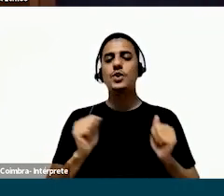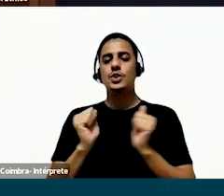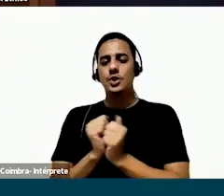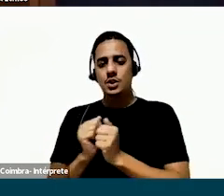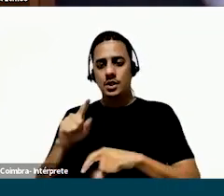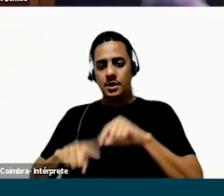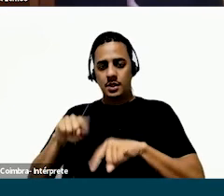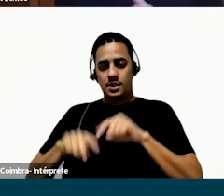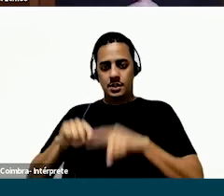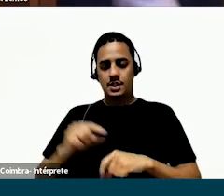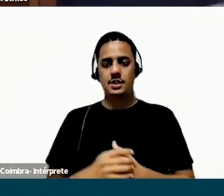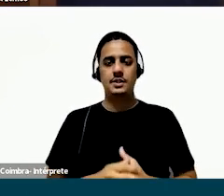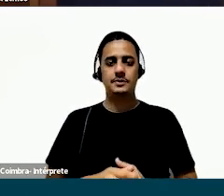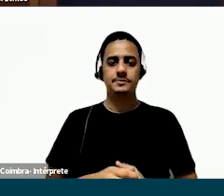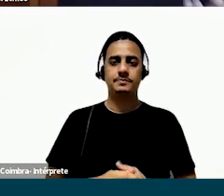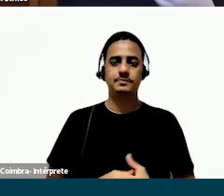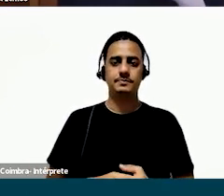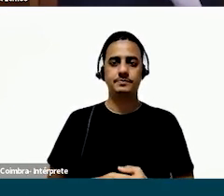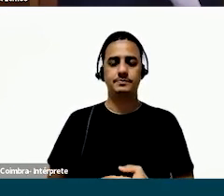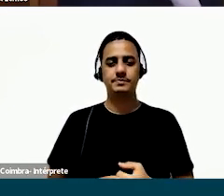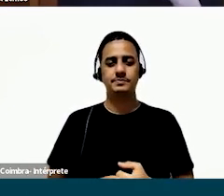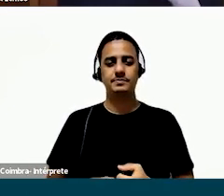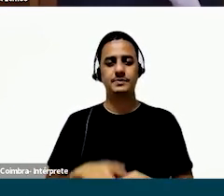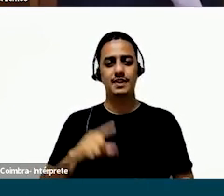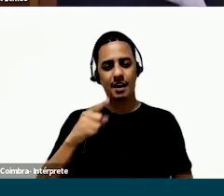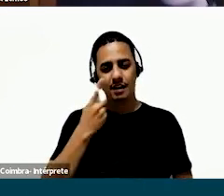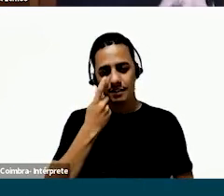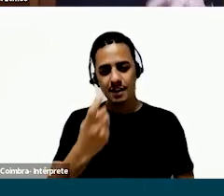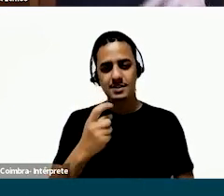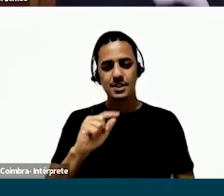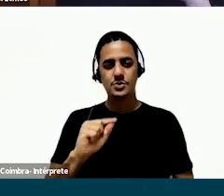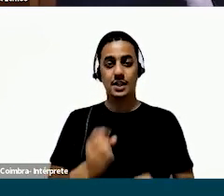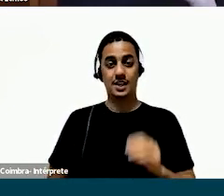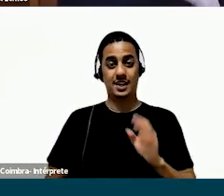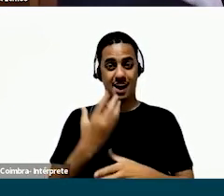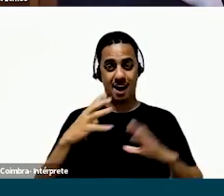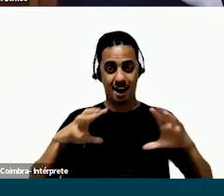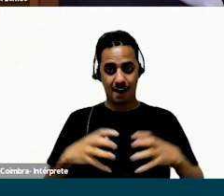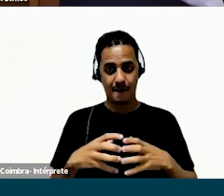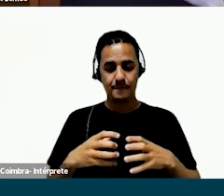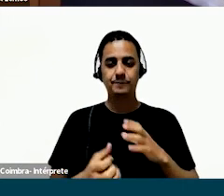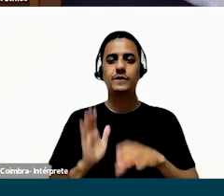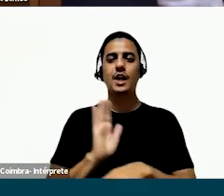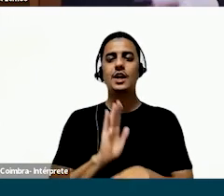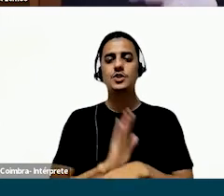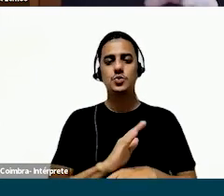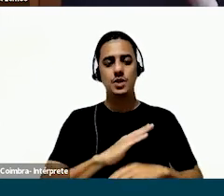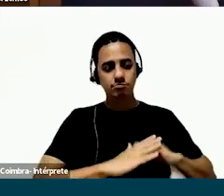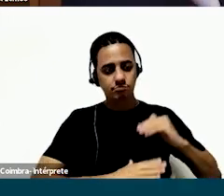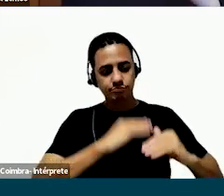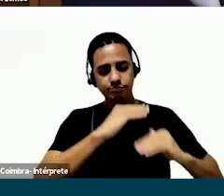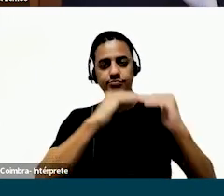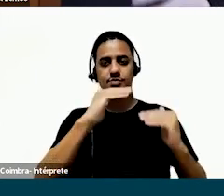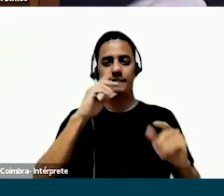finais esse produto com o produto em si. O ponto aqui também é que esse momento de cocriação ajudou demais a